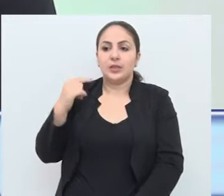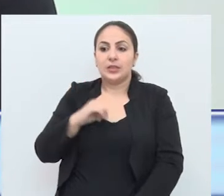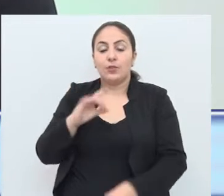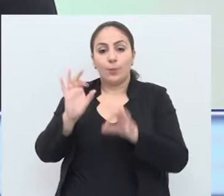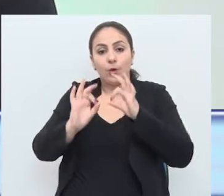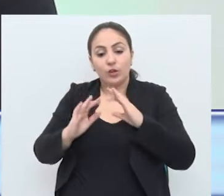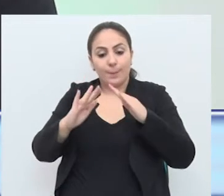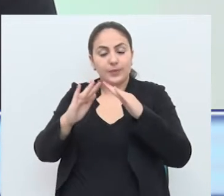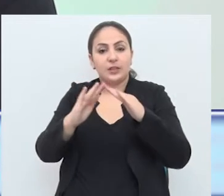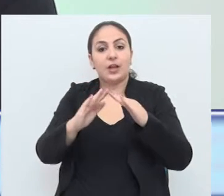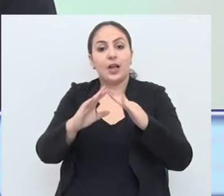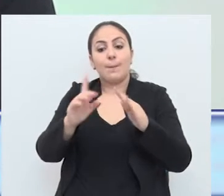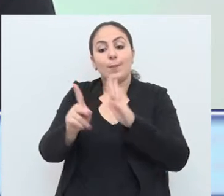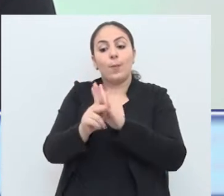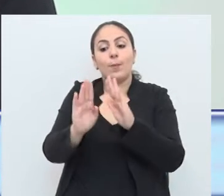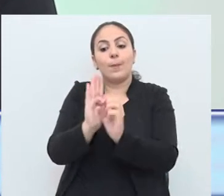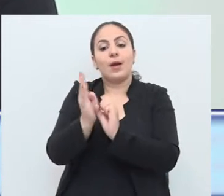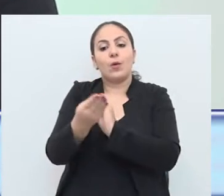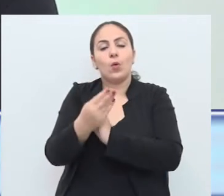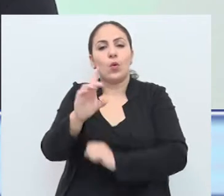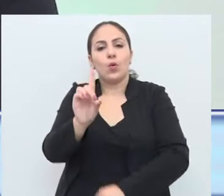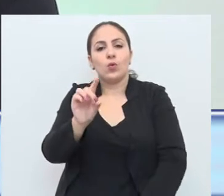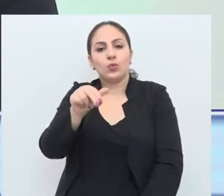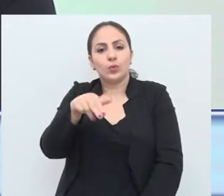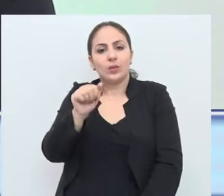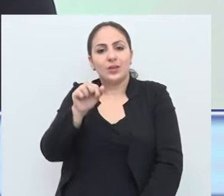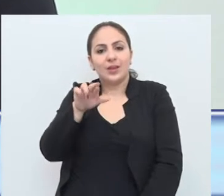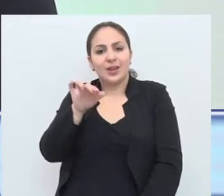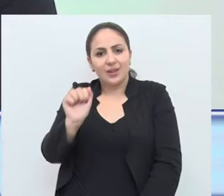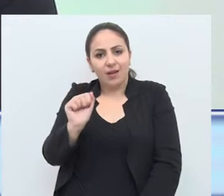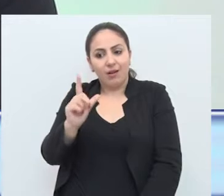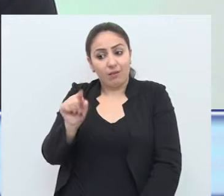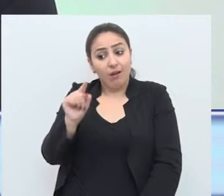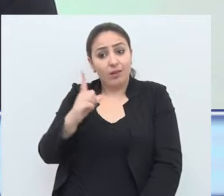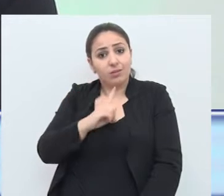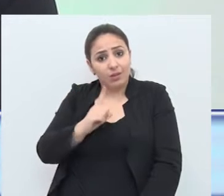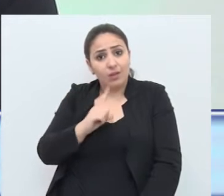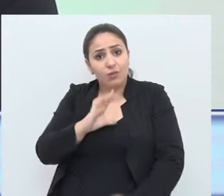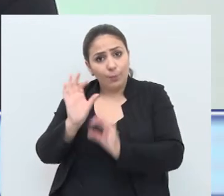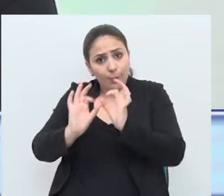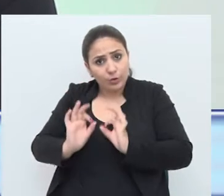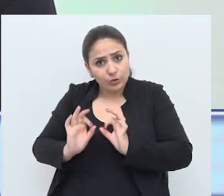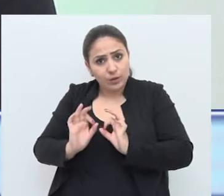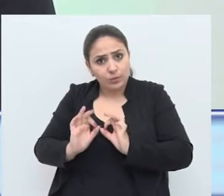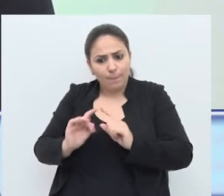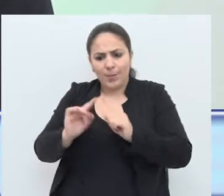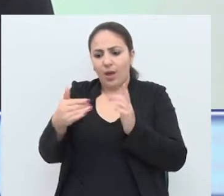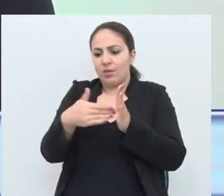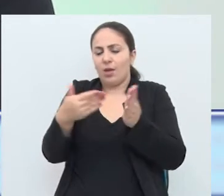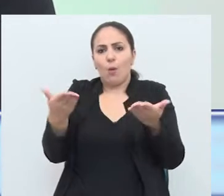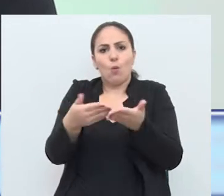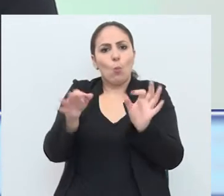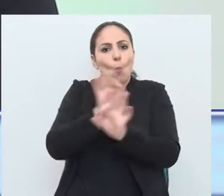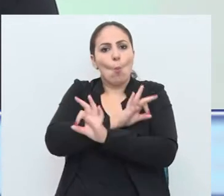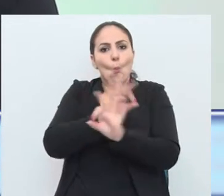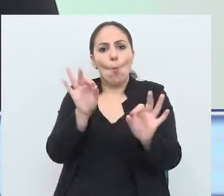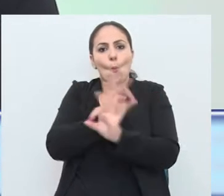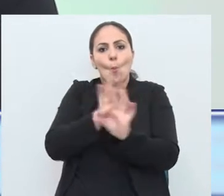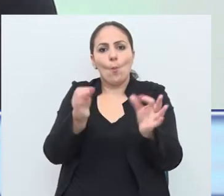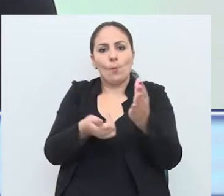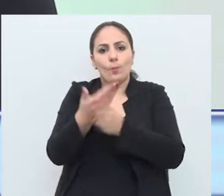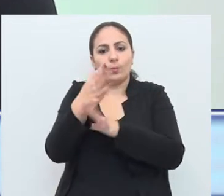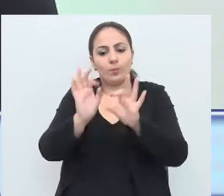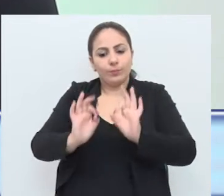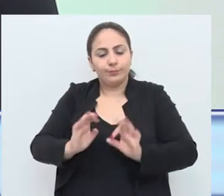um projeto habitacional que foi lá na Donária. Então, lá saiu um projeto habitacional, mas até hoje nós não fizemos, não criamos projetos.